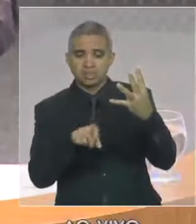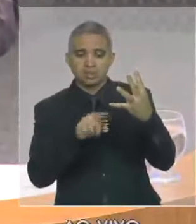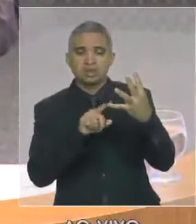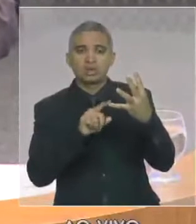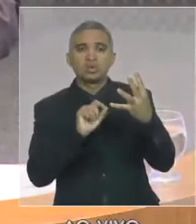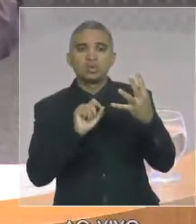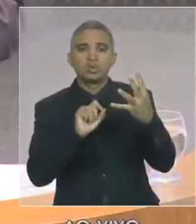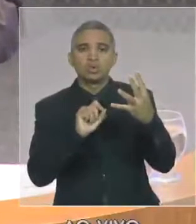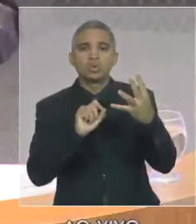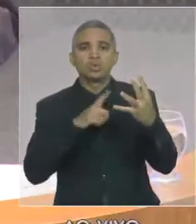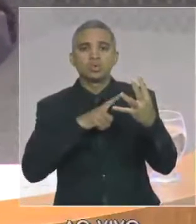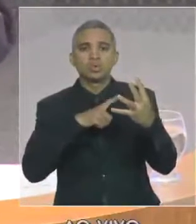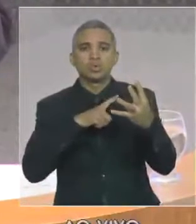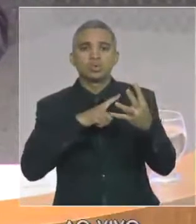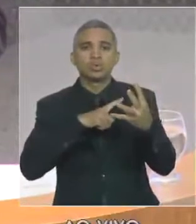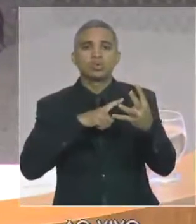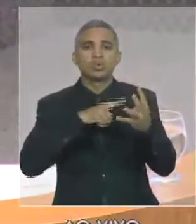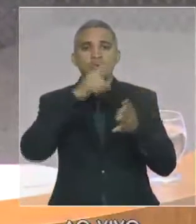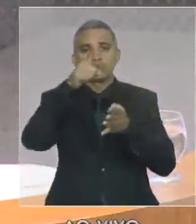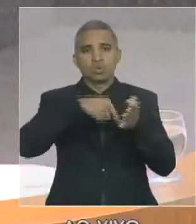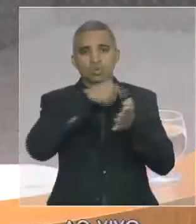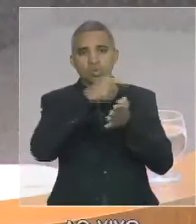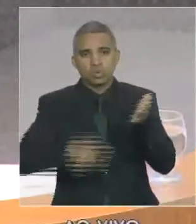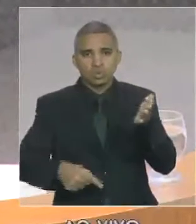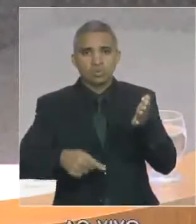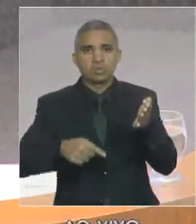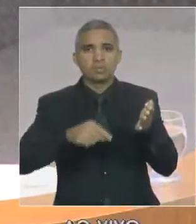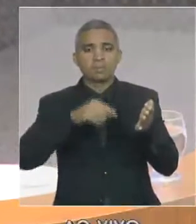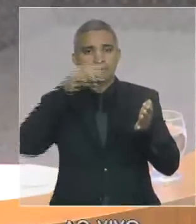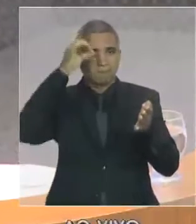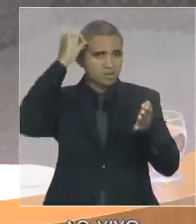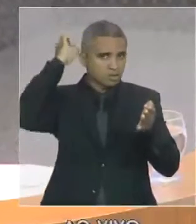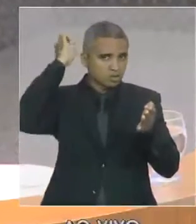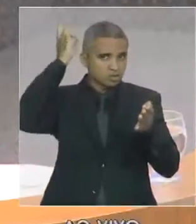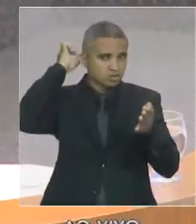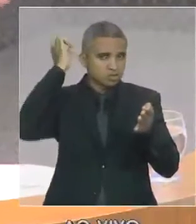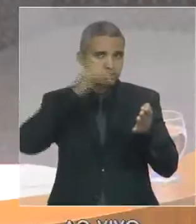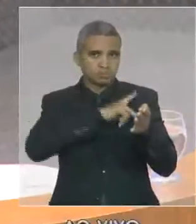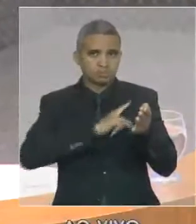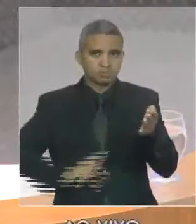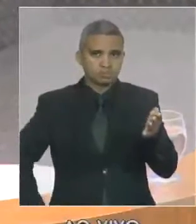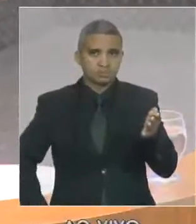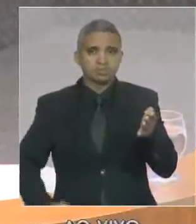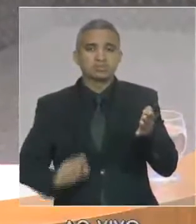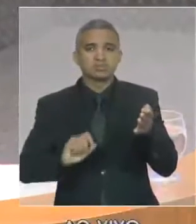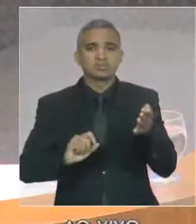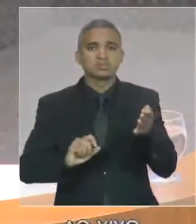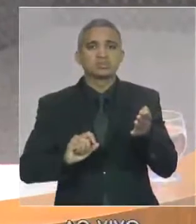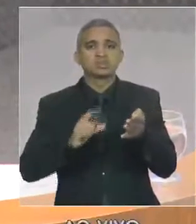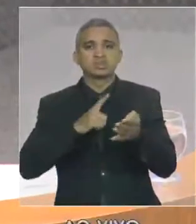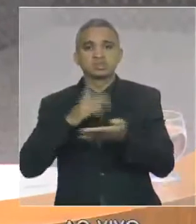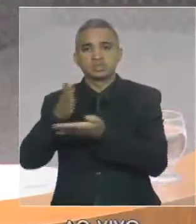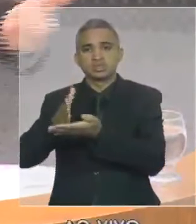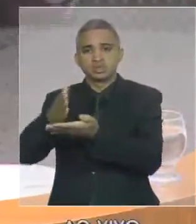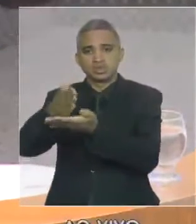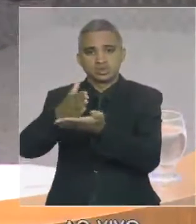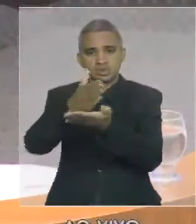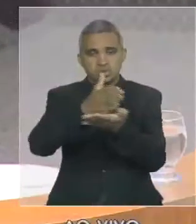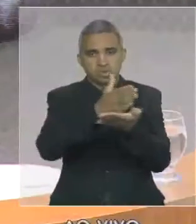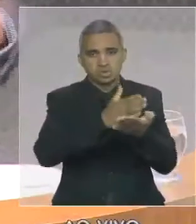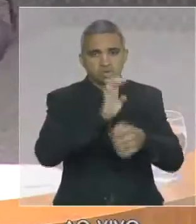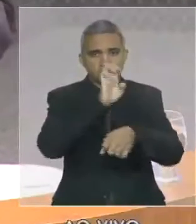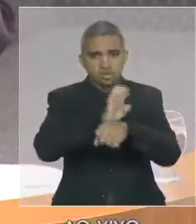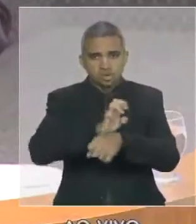do veto da excelentíssima presidente Dilma Rousseff, no que se refere à repartição com estados e municípios dos recursos